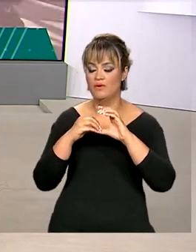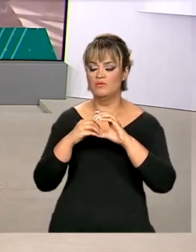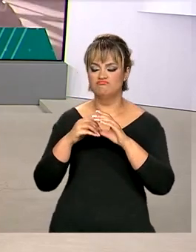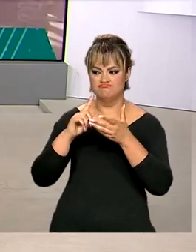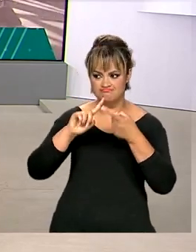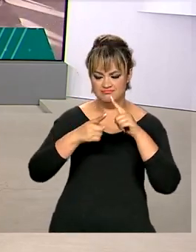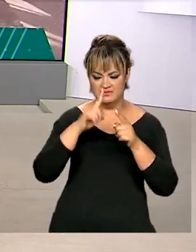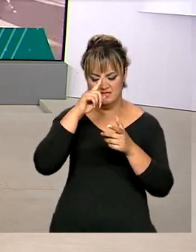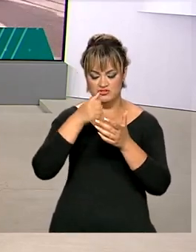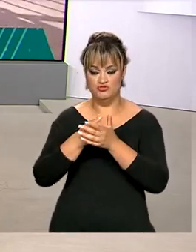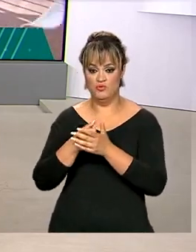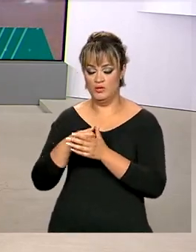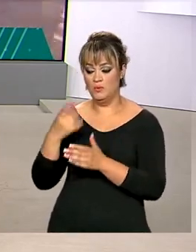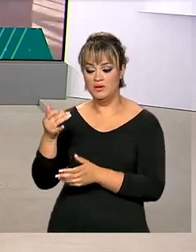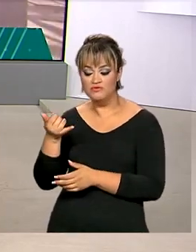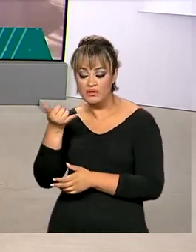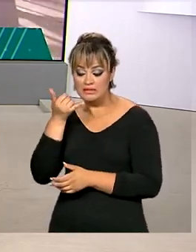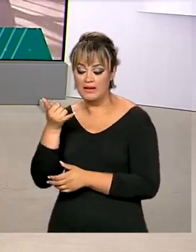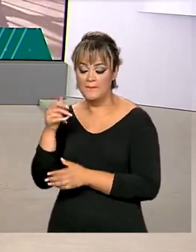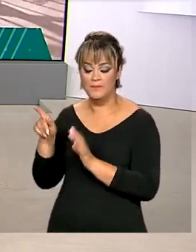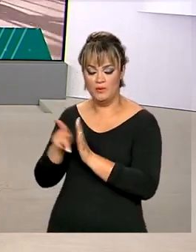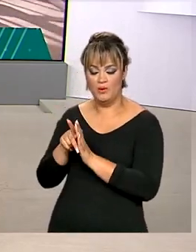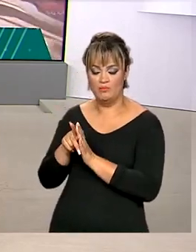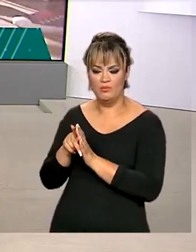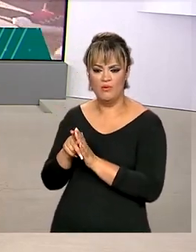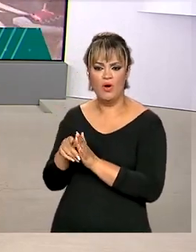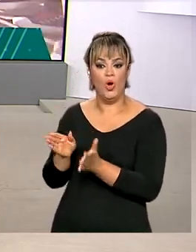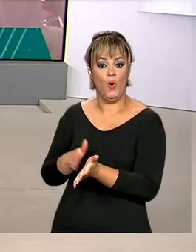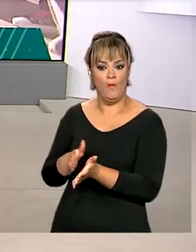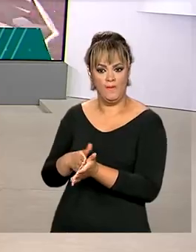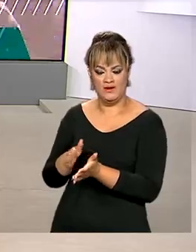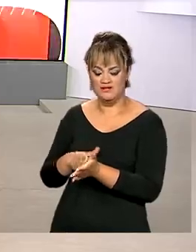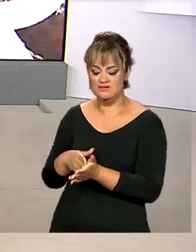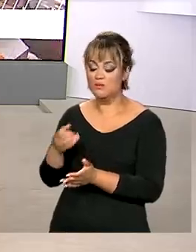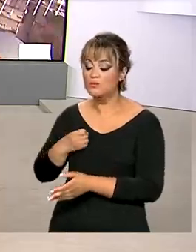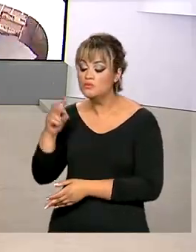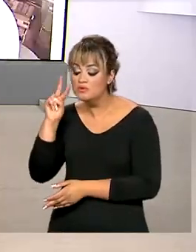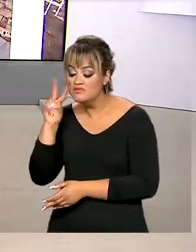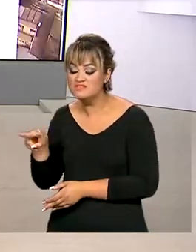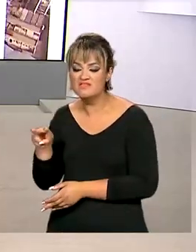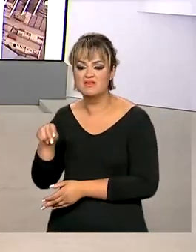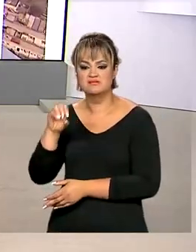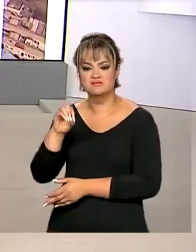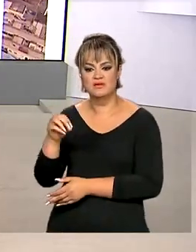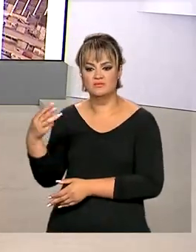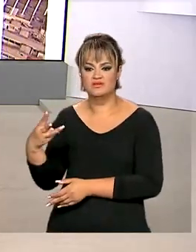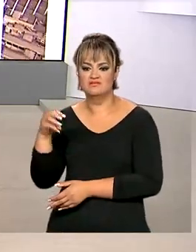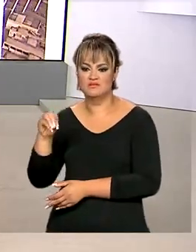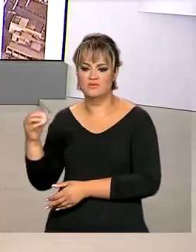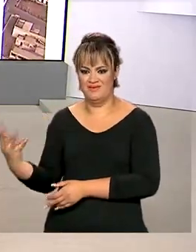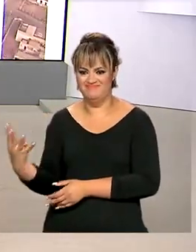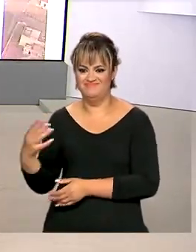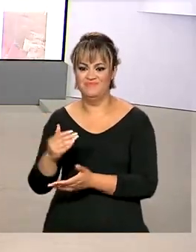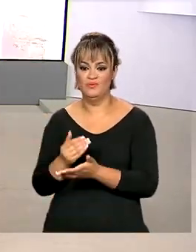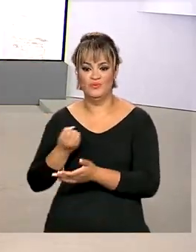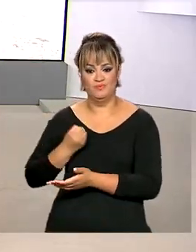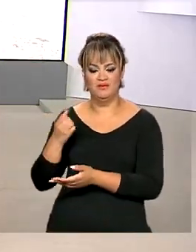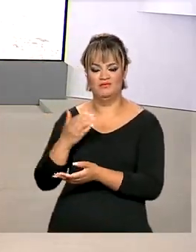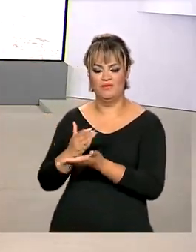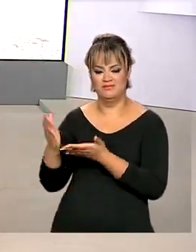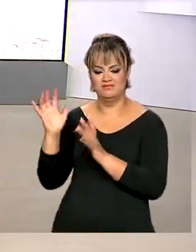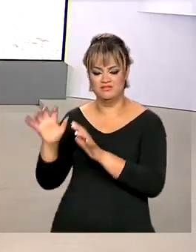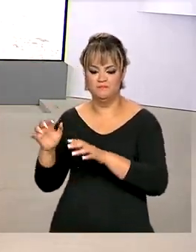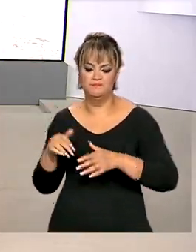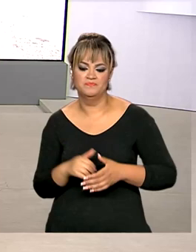0304 para a identificação de ligações de empresas de cobrança. Vamos a São Paulo? Quem traz ao vivo as